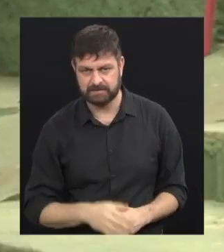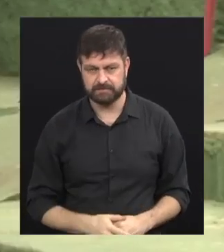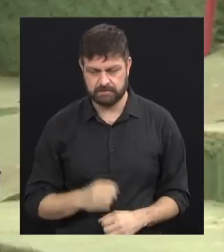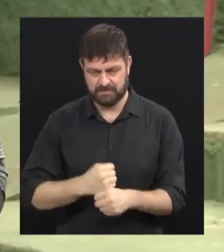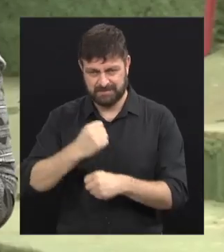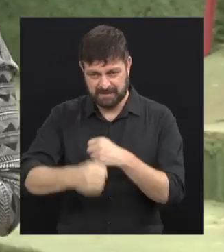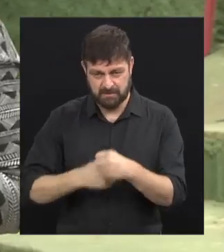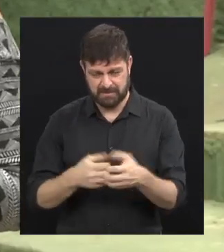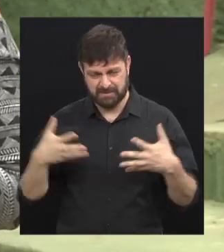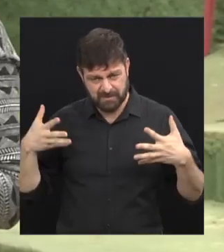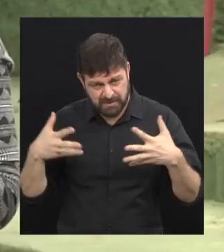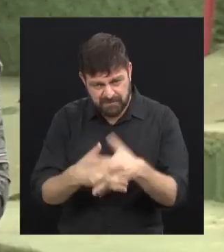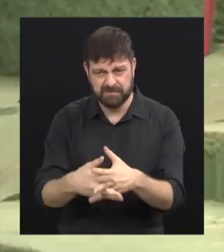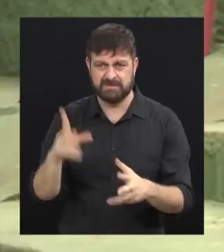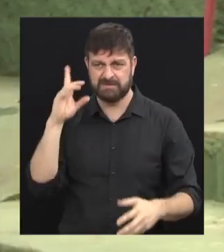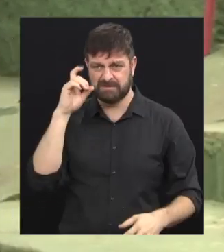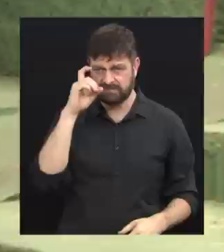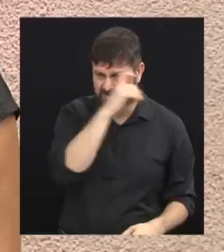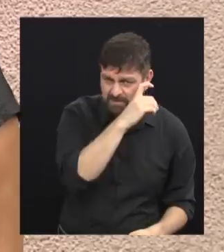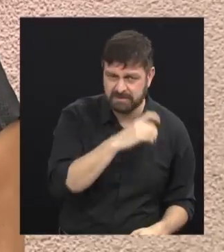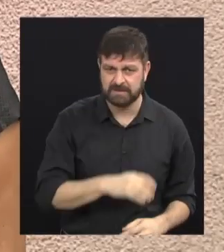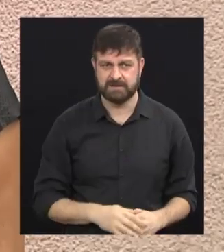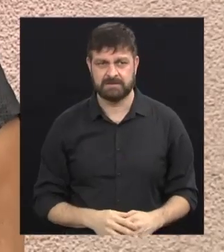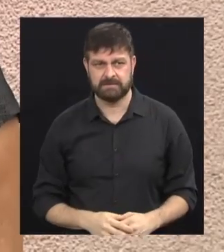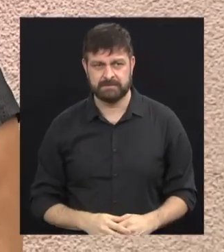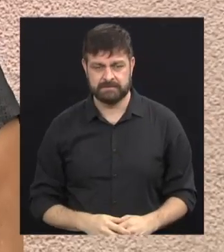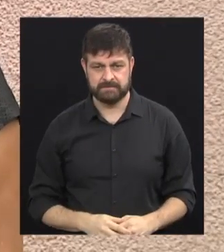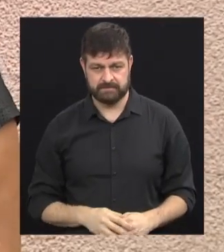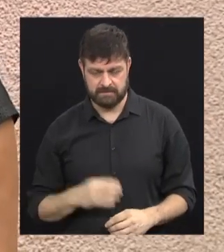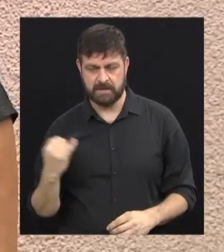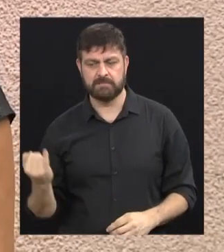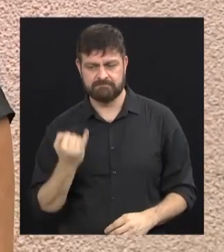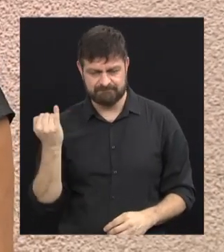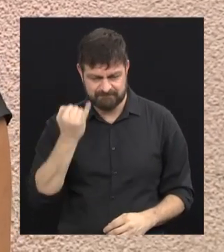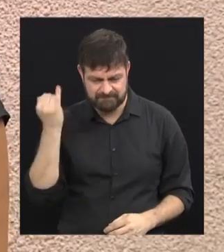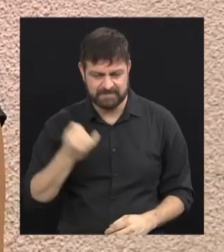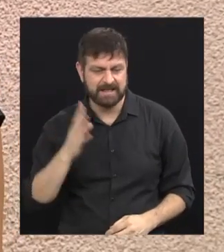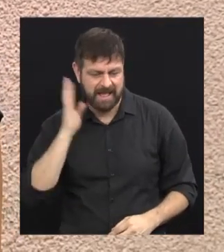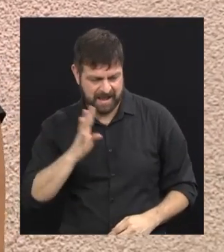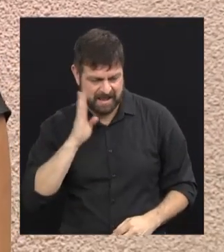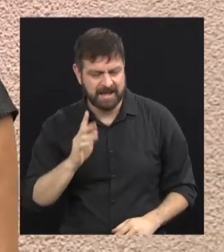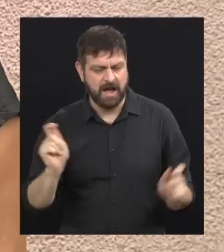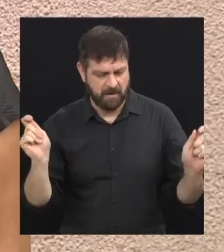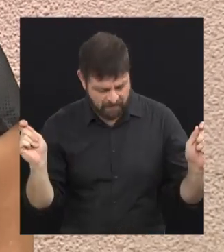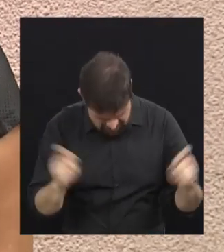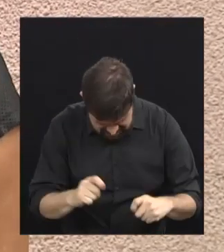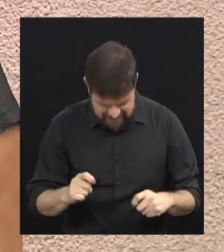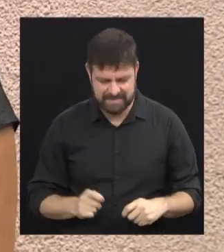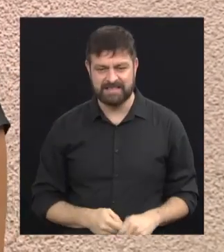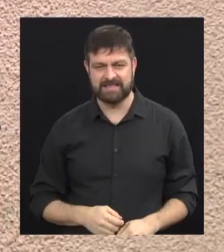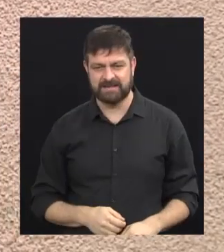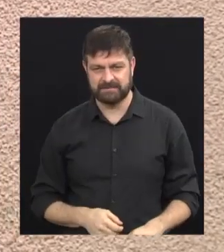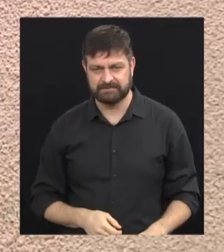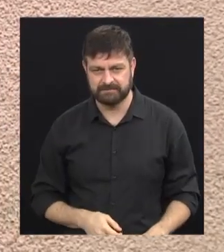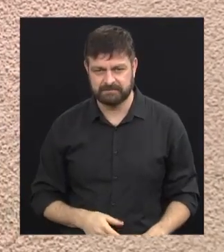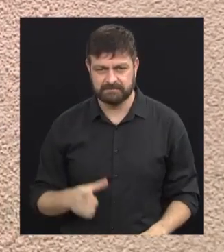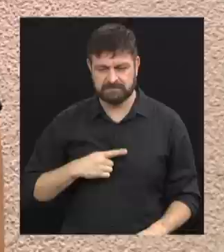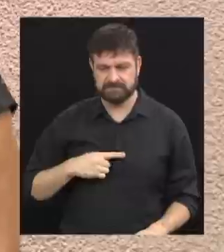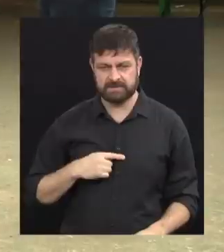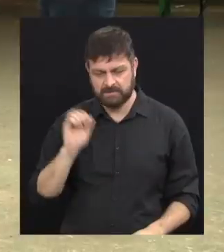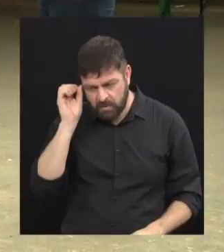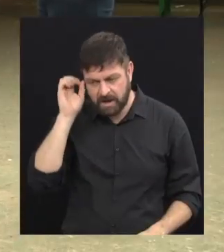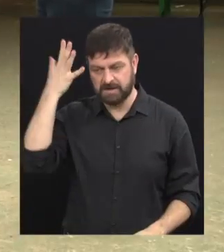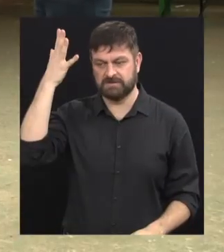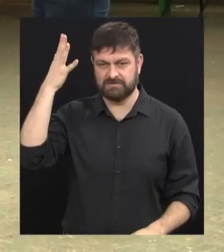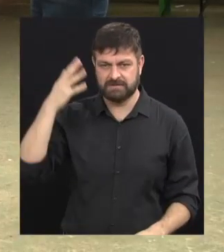do ano muito complicado, de todas as dificuldades. Vale a pena. Vale a pena mudar a vida dessas três. Vale a pena. Vale a pena. Isso é... Depois nós temos um resultado.